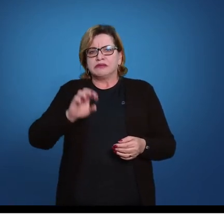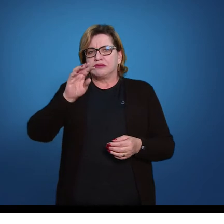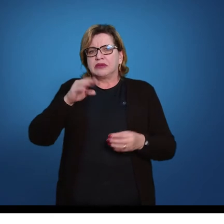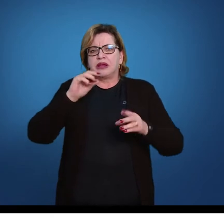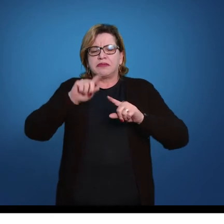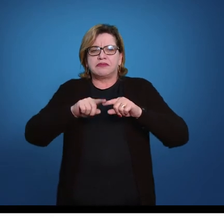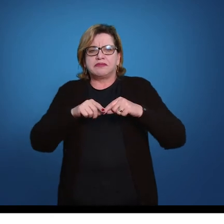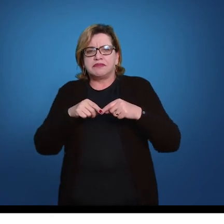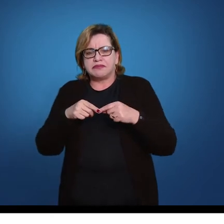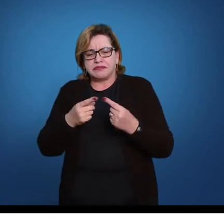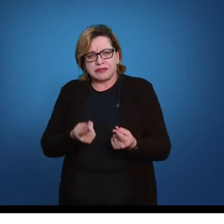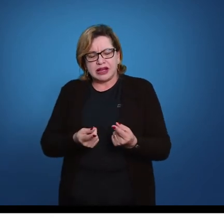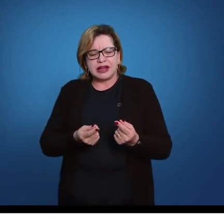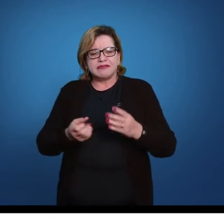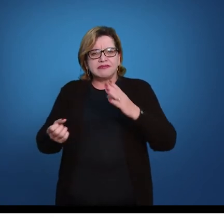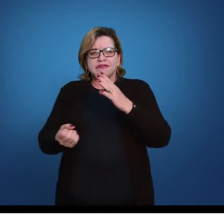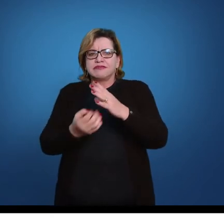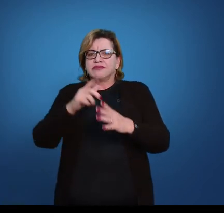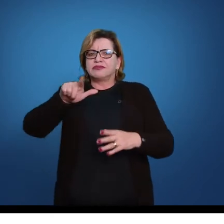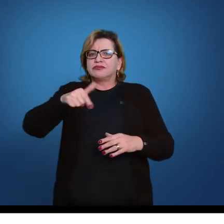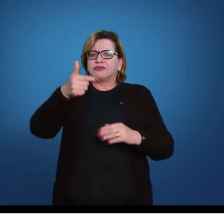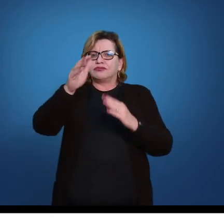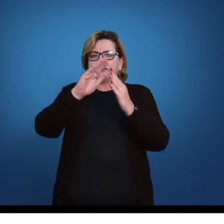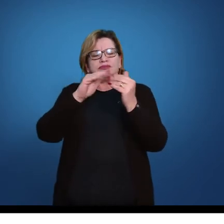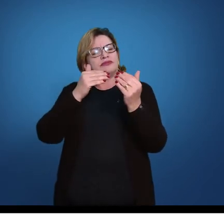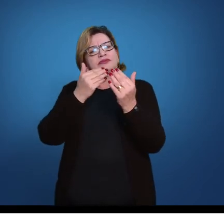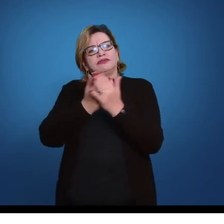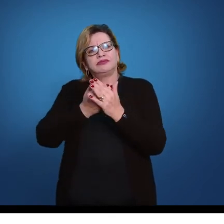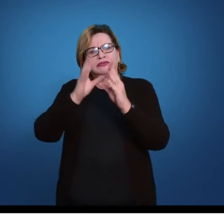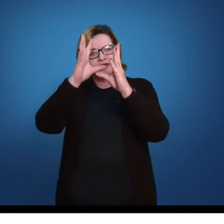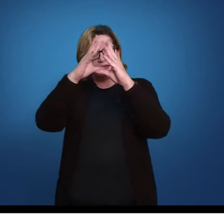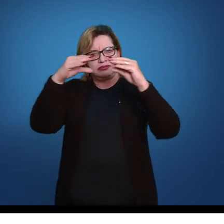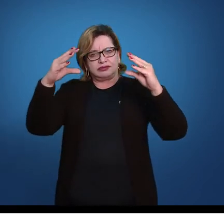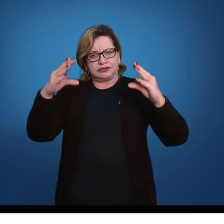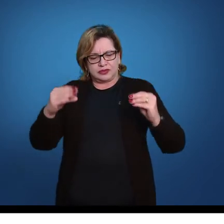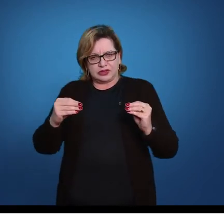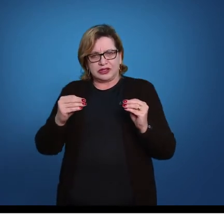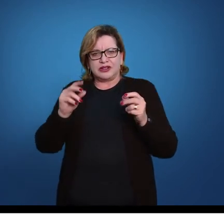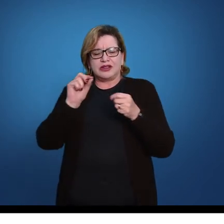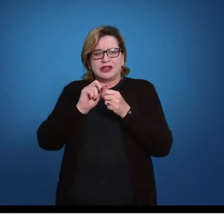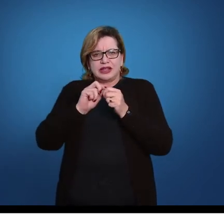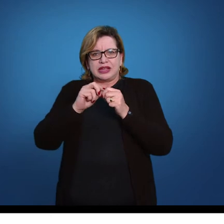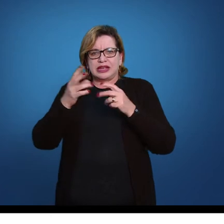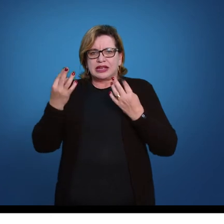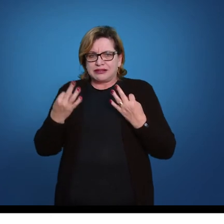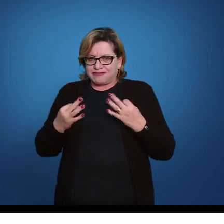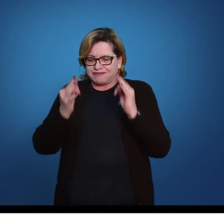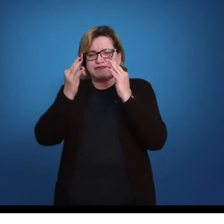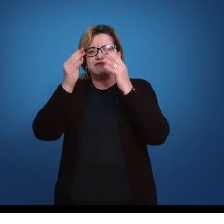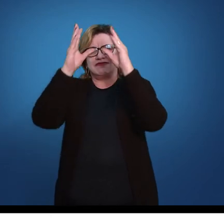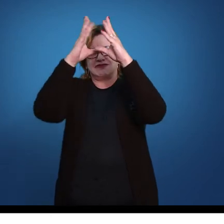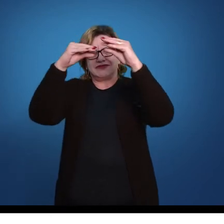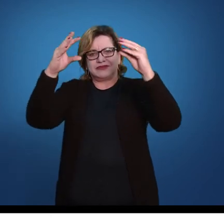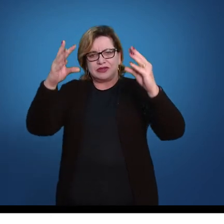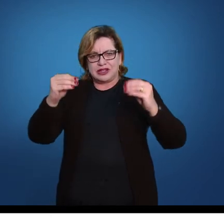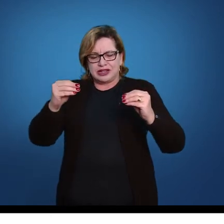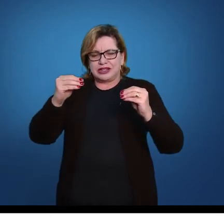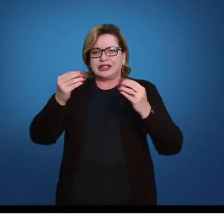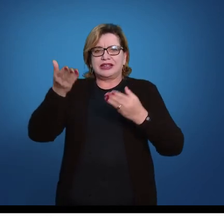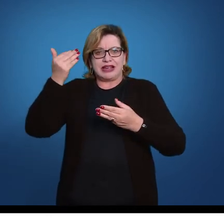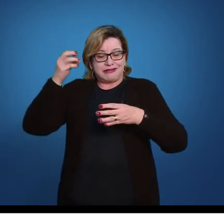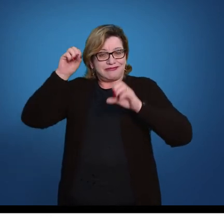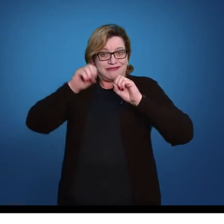permitiu que essas técnicas circenses, que eram aprendidas e ensinadas apenas entre os